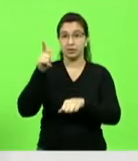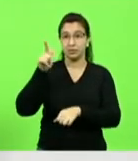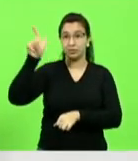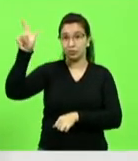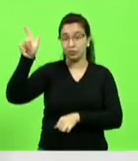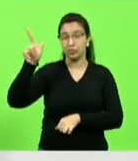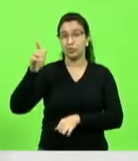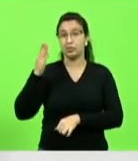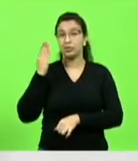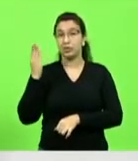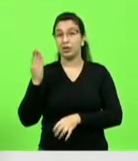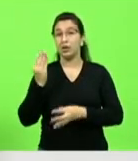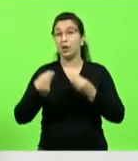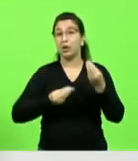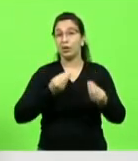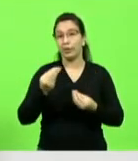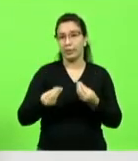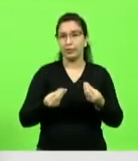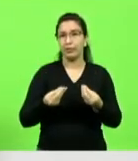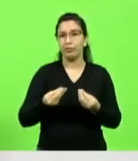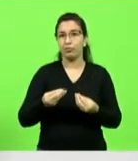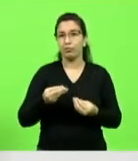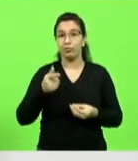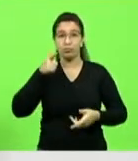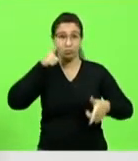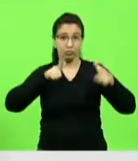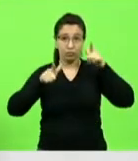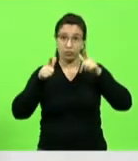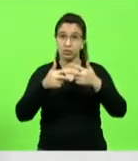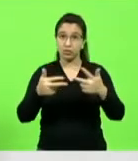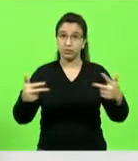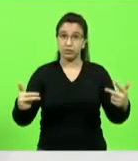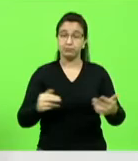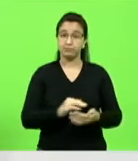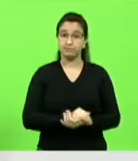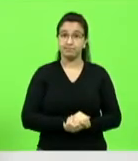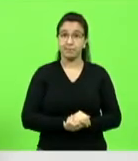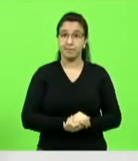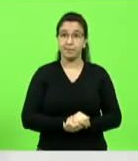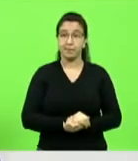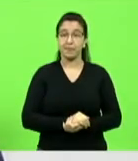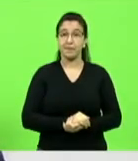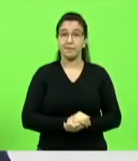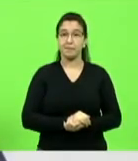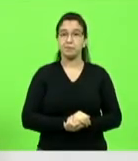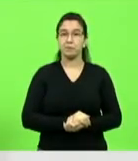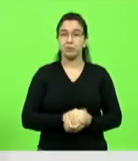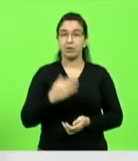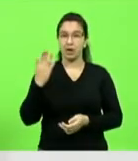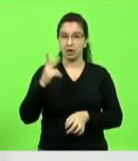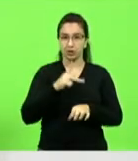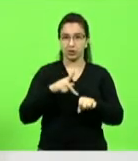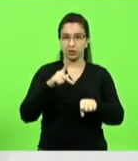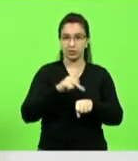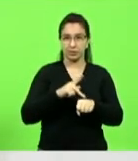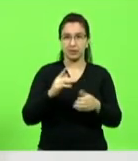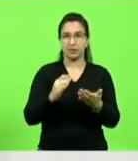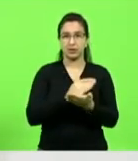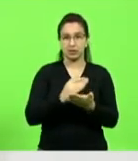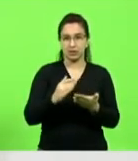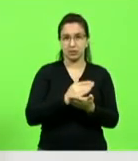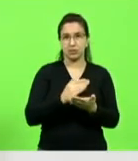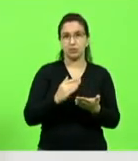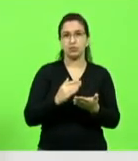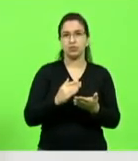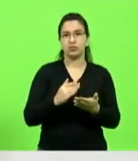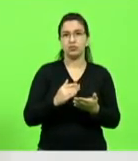funcionado e que tem dado resultado na maioria dos países que estão se modernizando estão